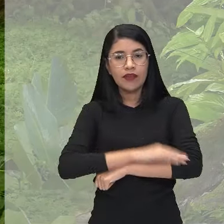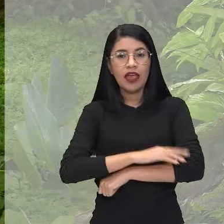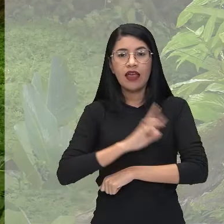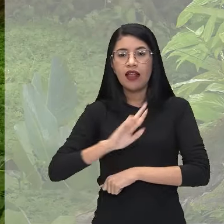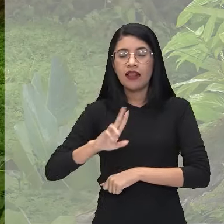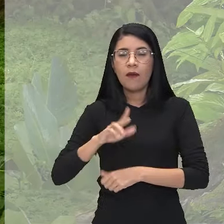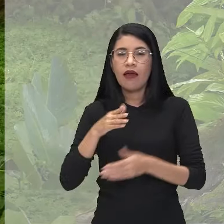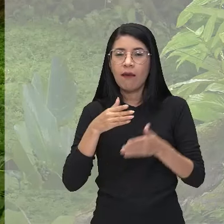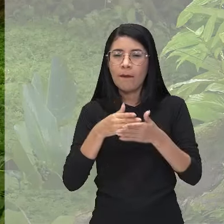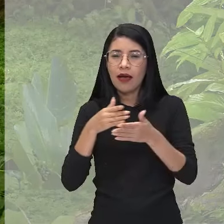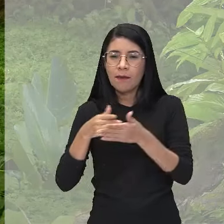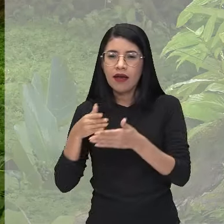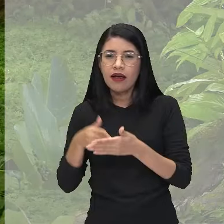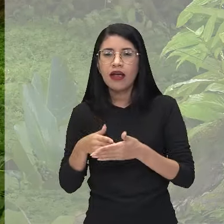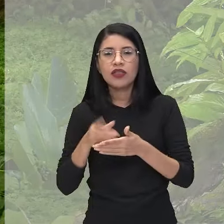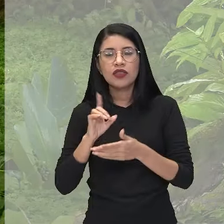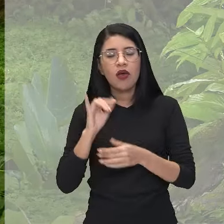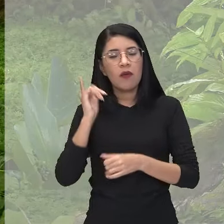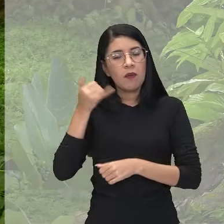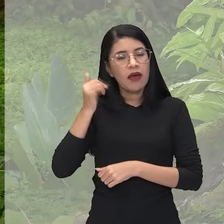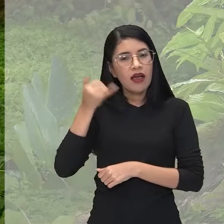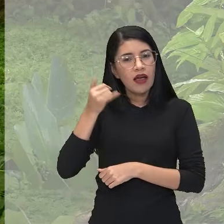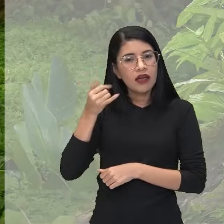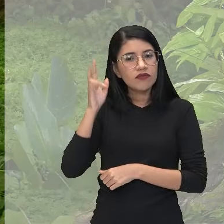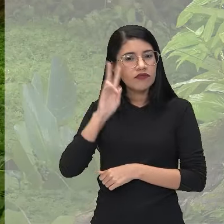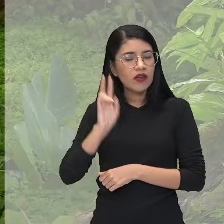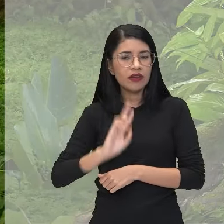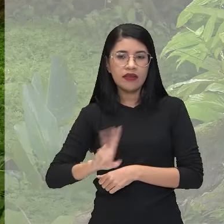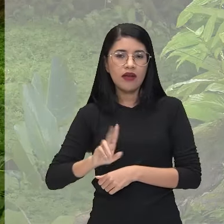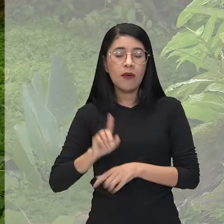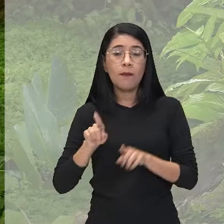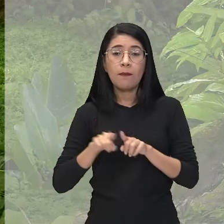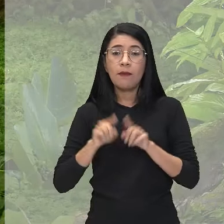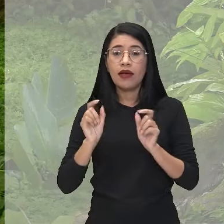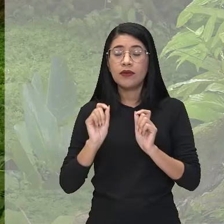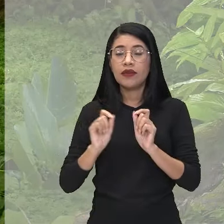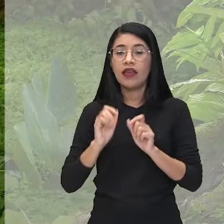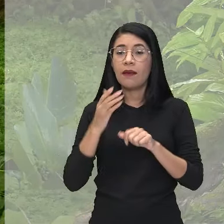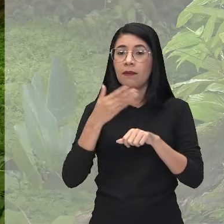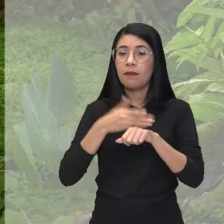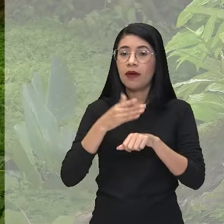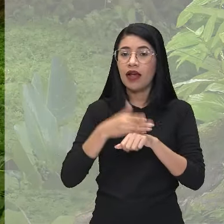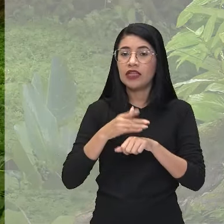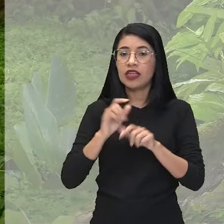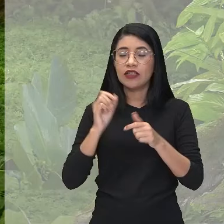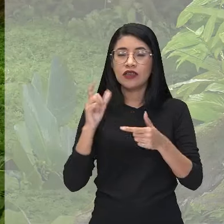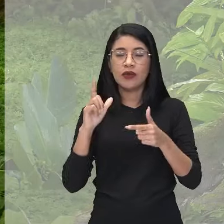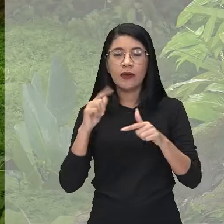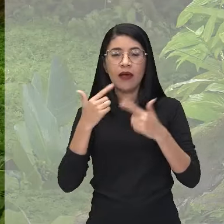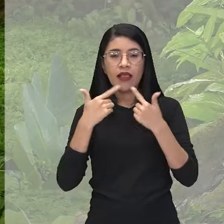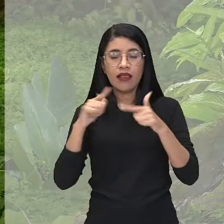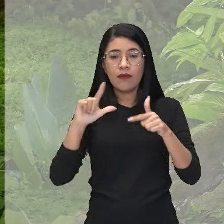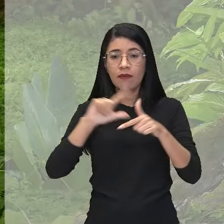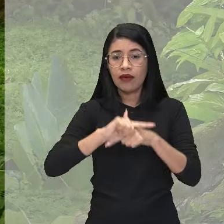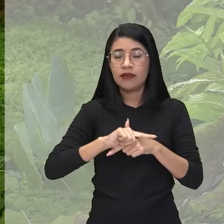se limita a contar uma história, mas um exercício sutil de metalinguagem, né? O teatro ali, o